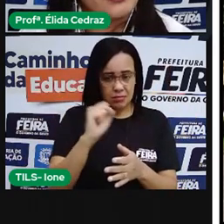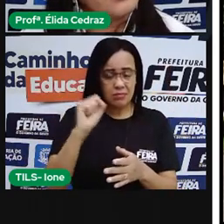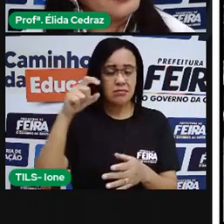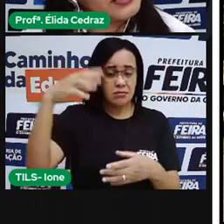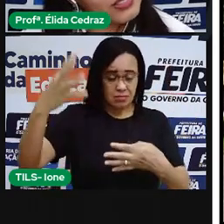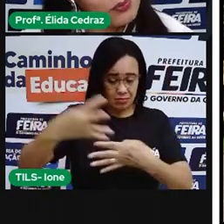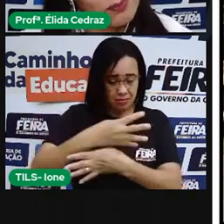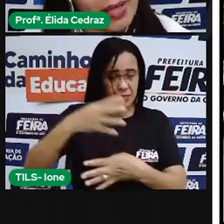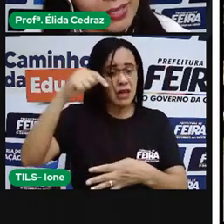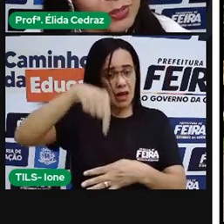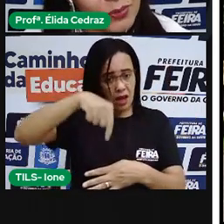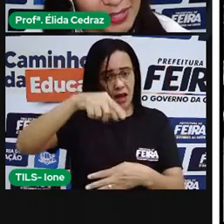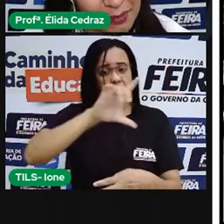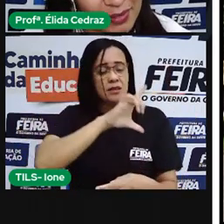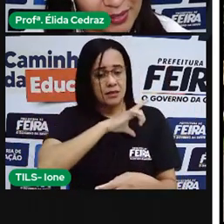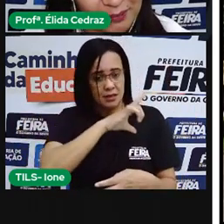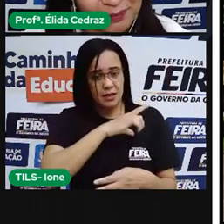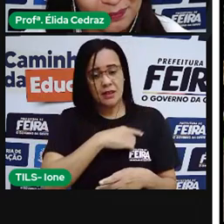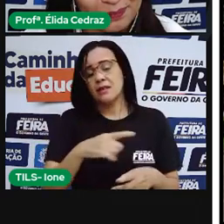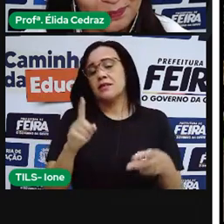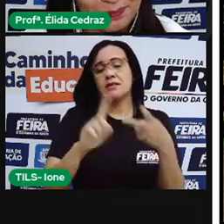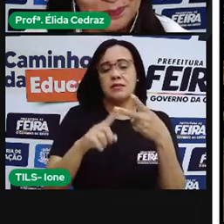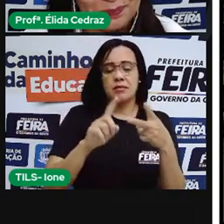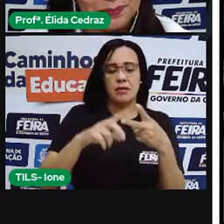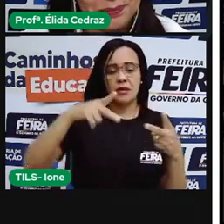E aqui o Parque do Saber.